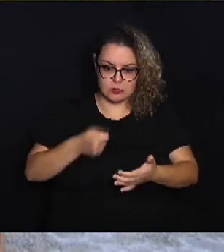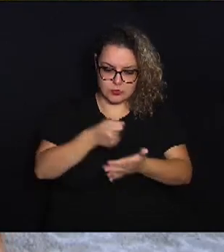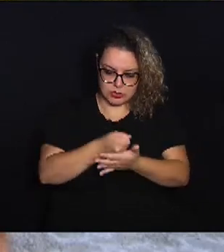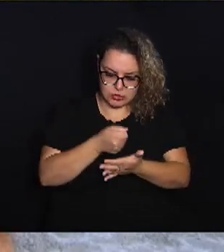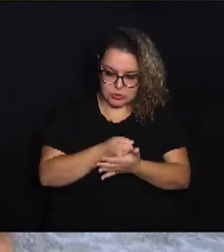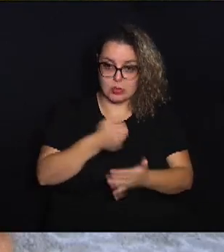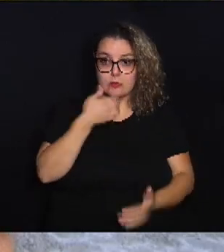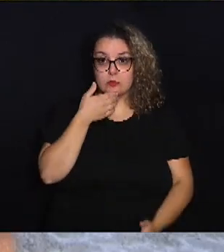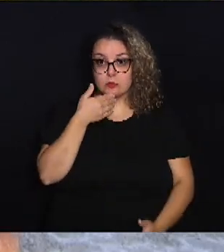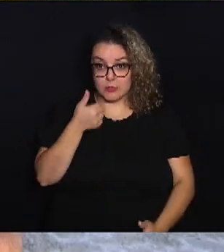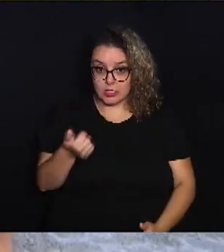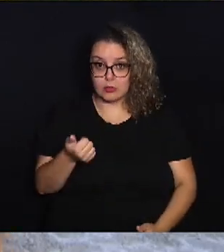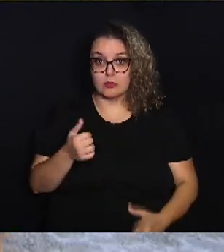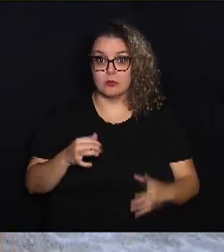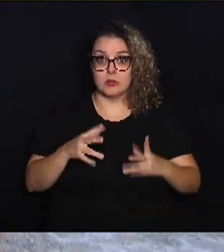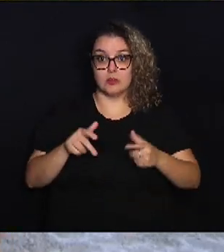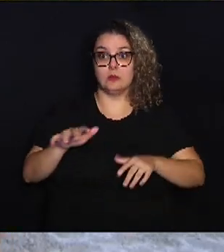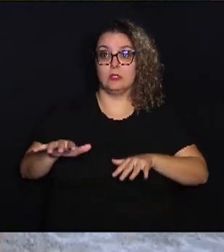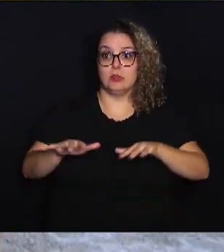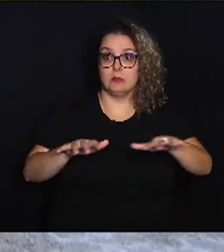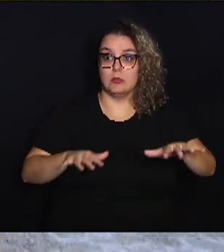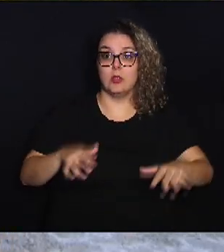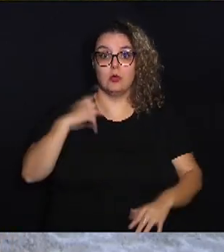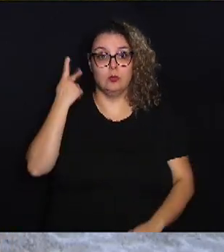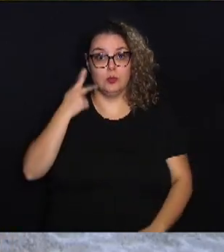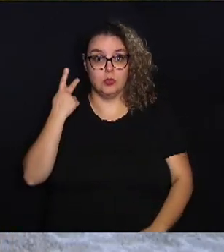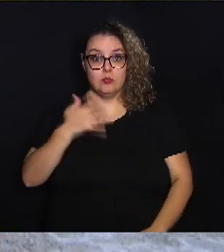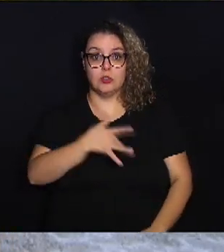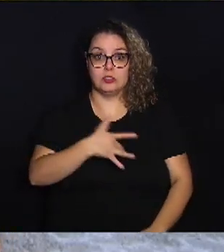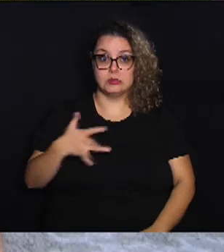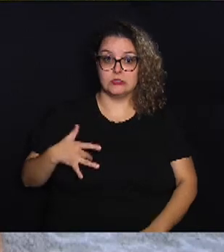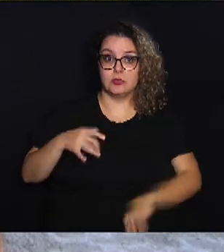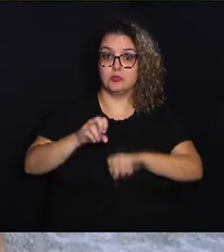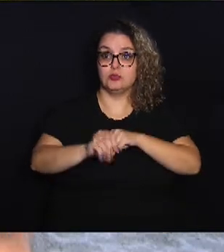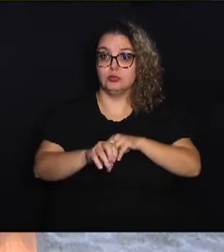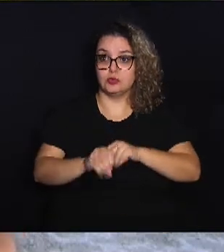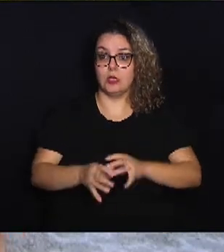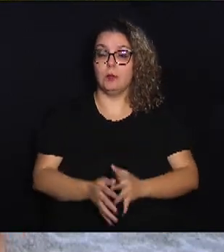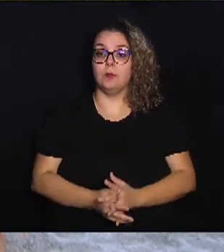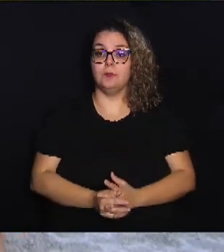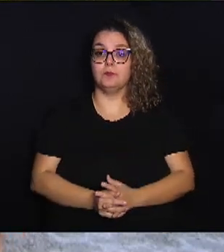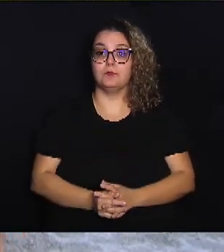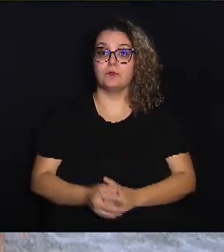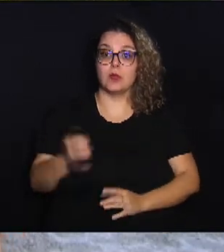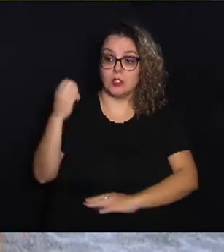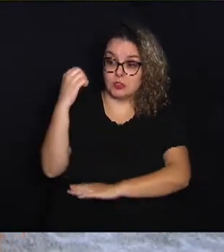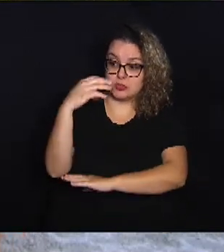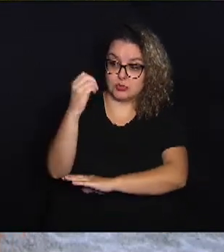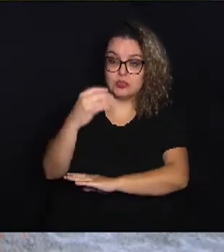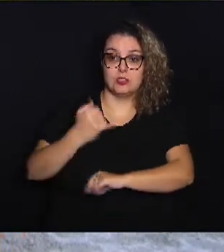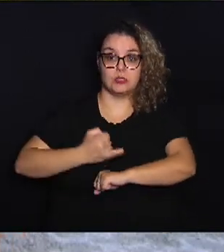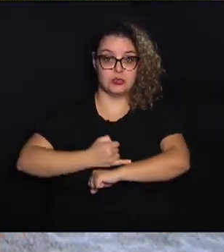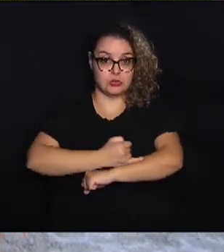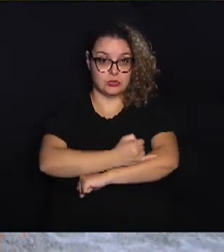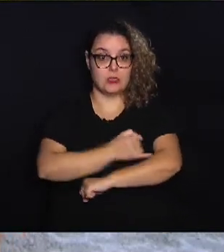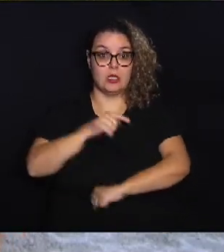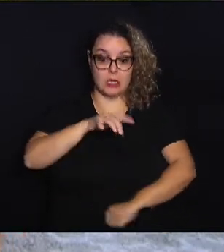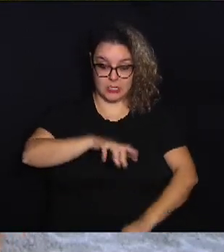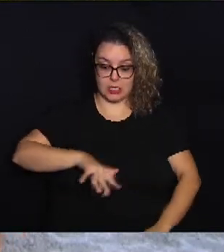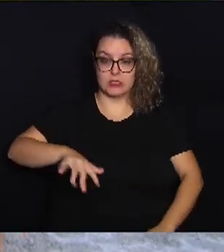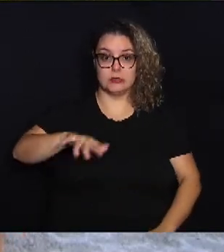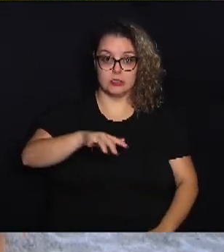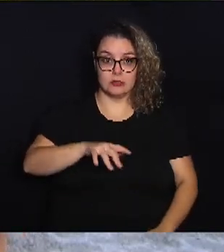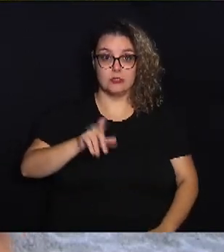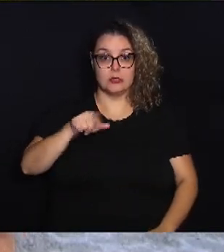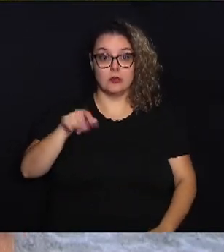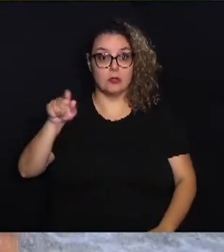melhorias para toda a região, políticas de saúde, educação, de iluminação, de infraestrutura aqui na região. Então,